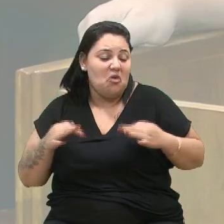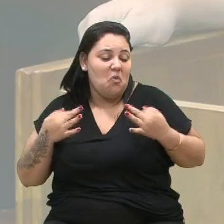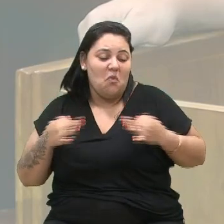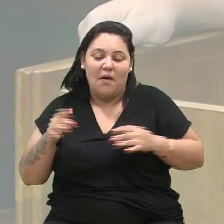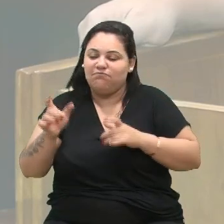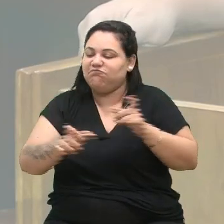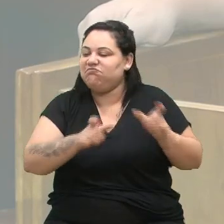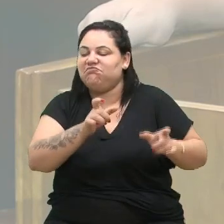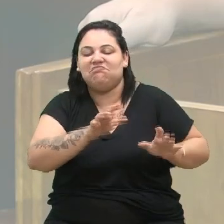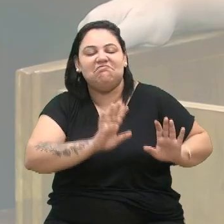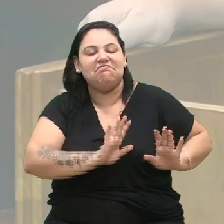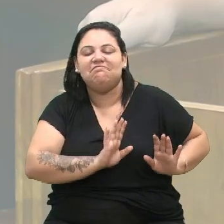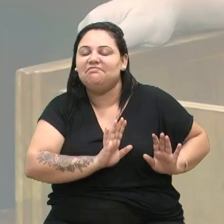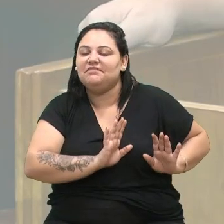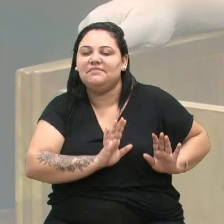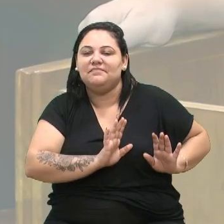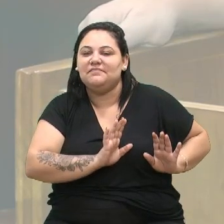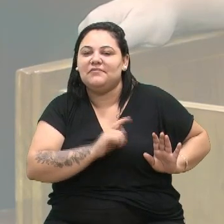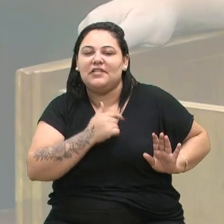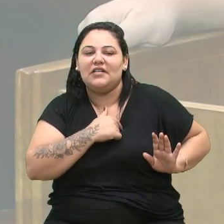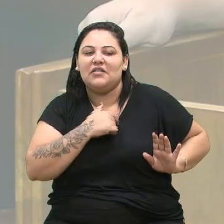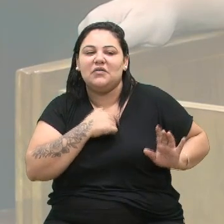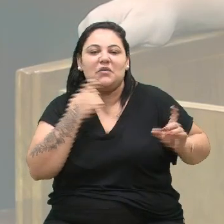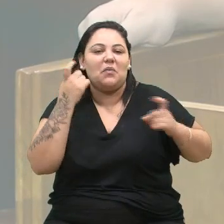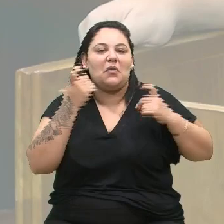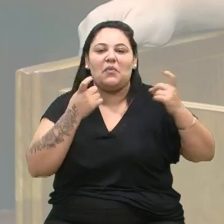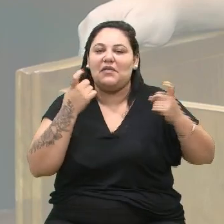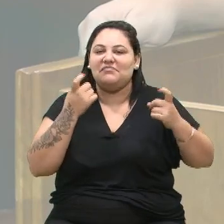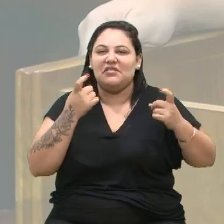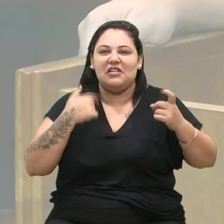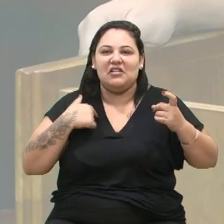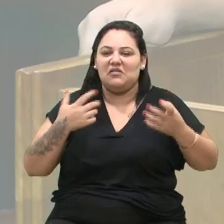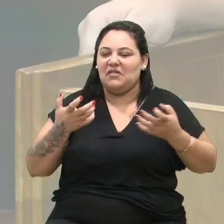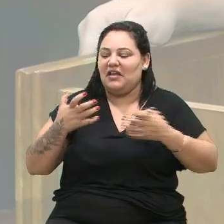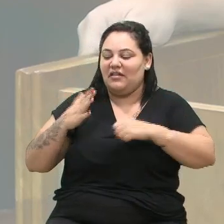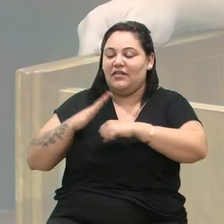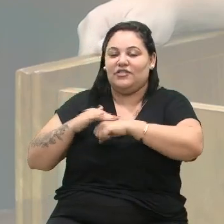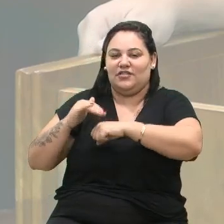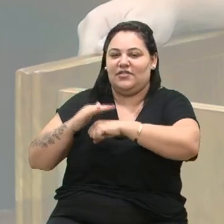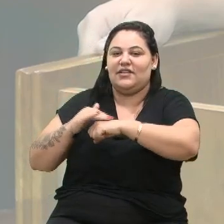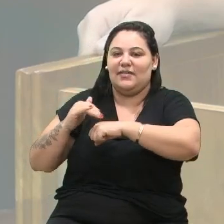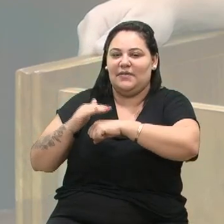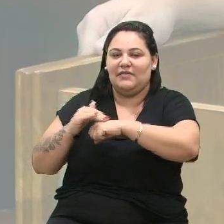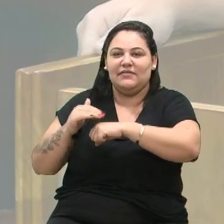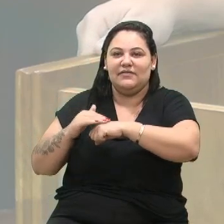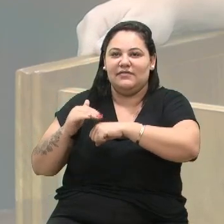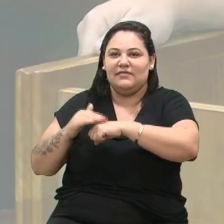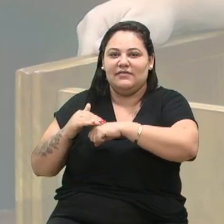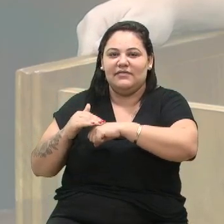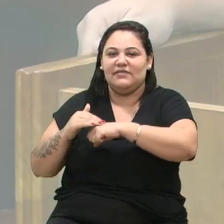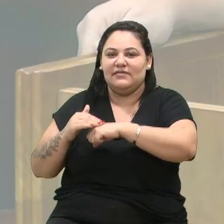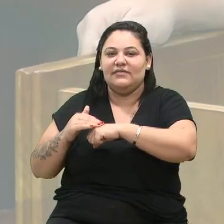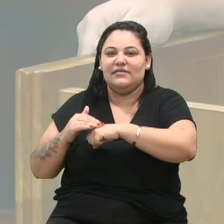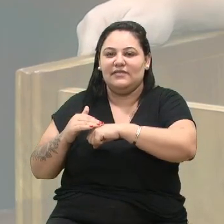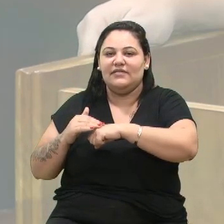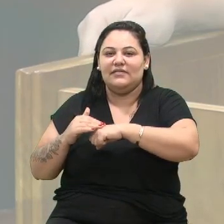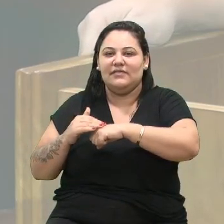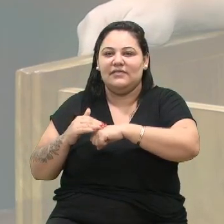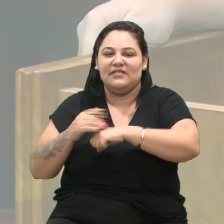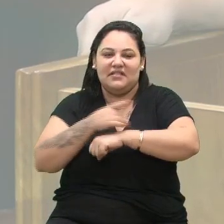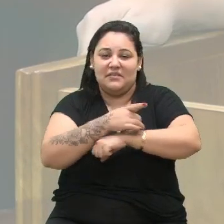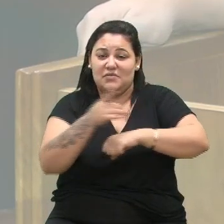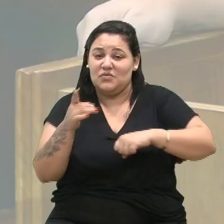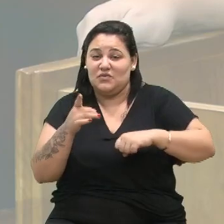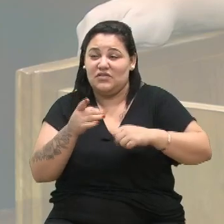Não estou aqui para estar agradando a B ou C. A gente, obviamente, tem que fazer política para agradar a